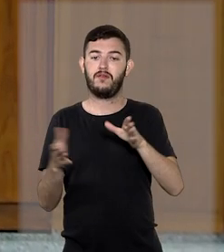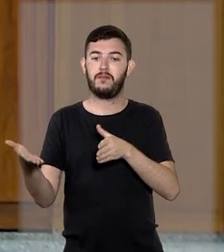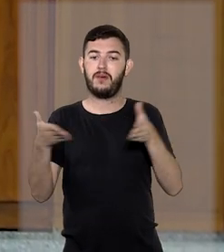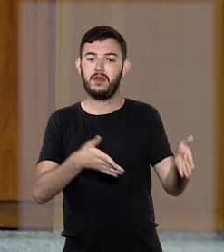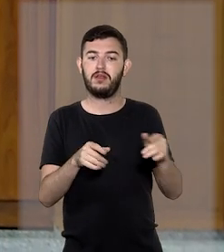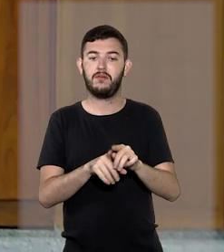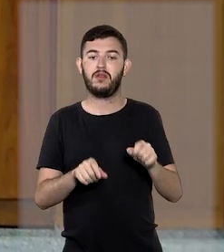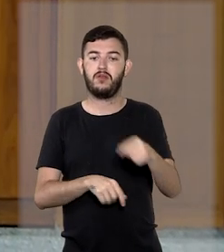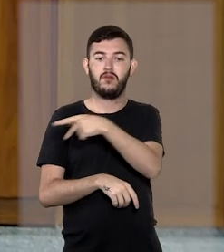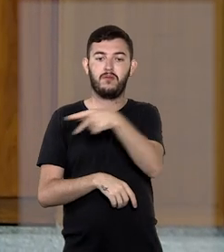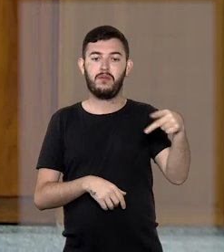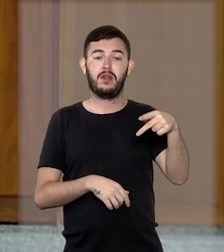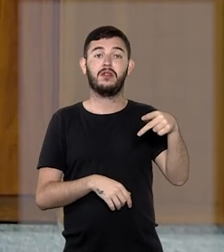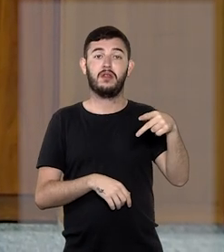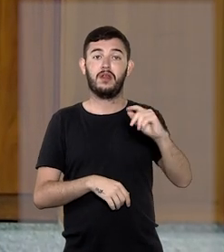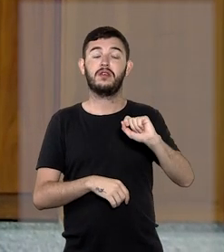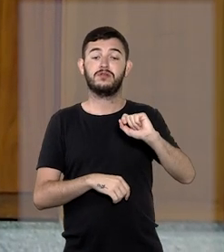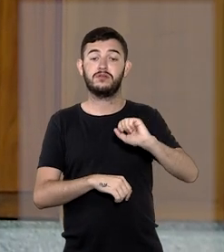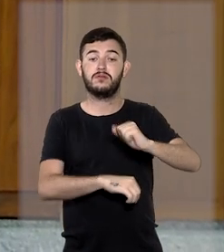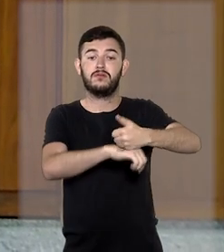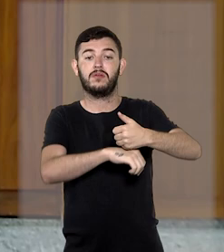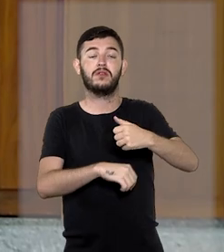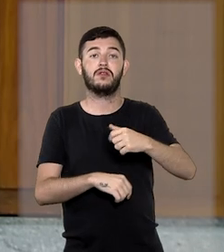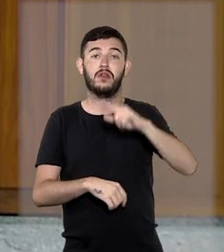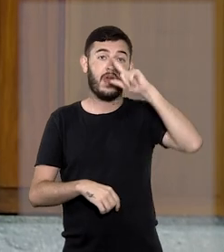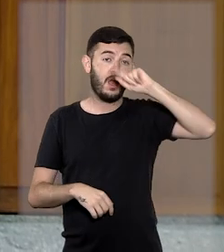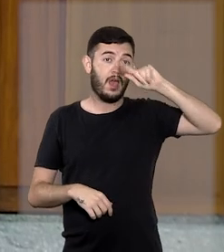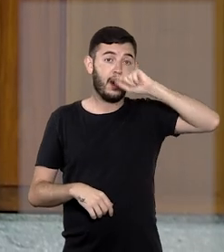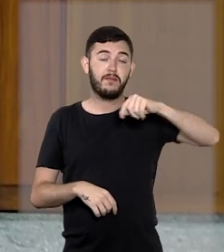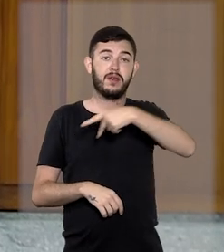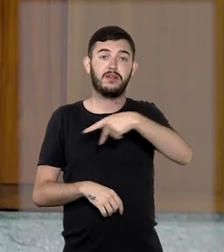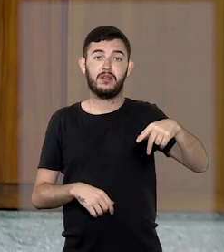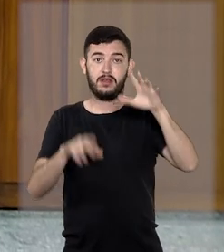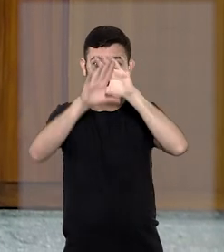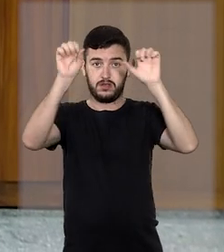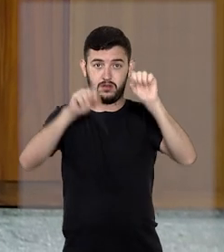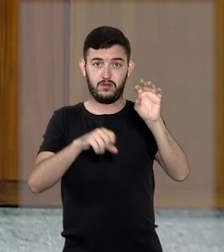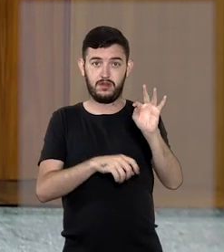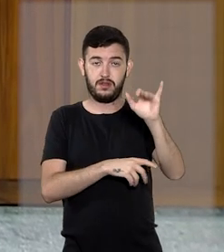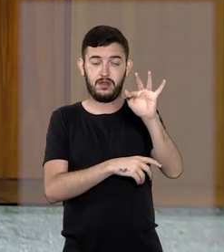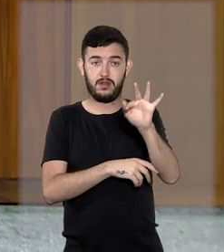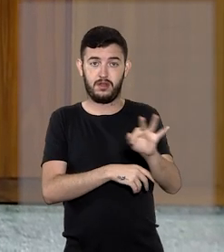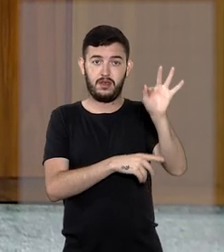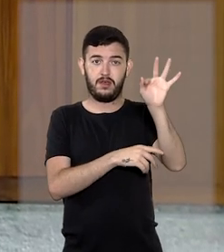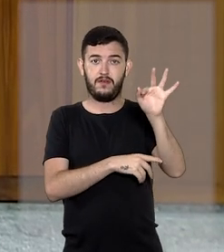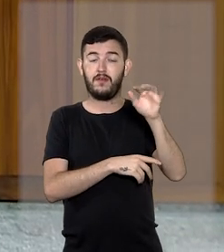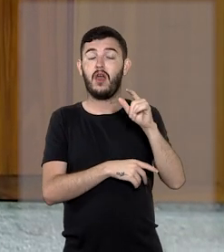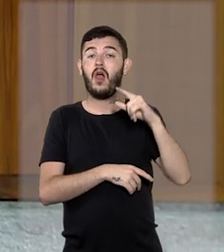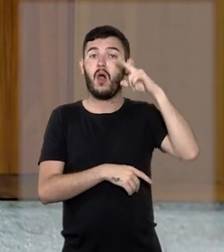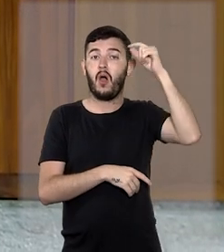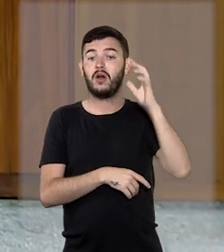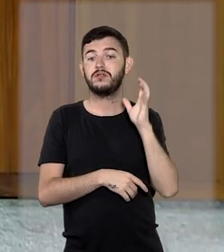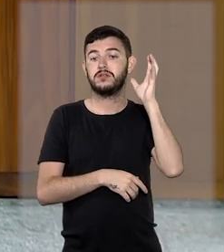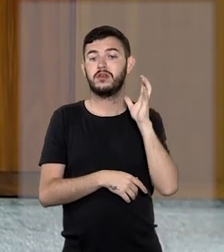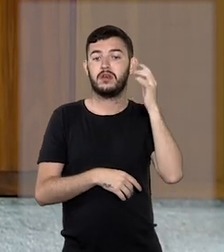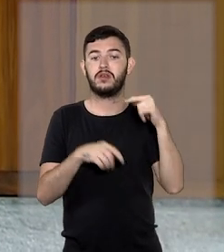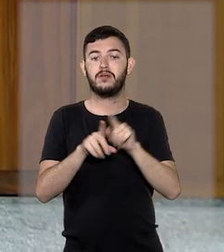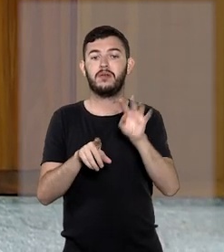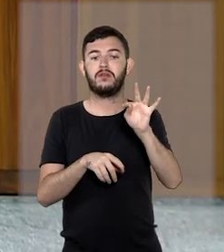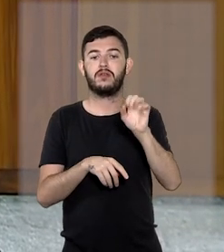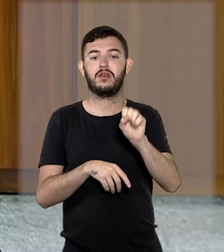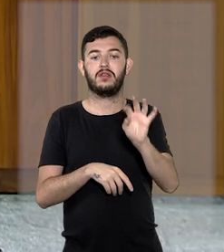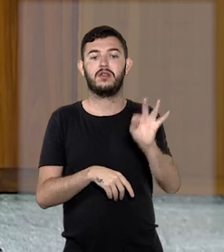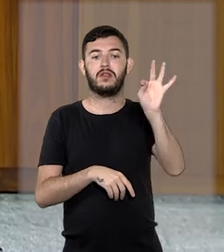com a presença do presidente da República em exercício, Geraldo Alckmin, a presidente do STF, ministra Rosa Weber, e o presidente do TST,